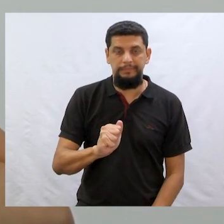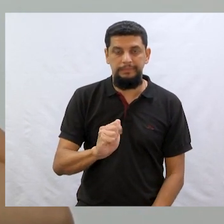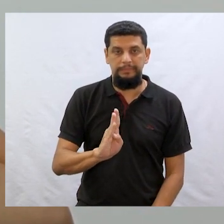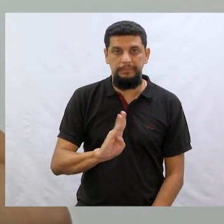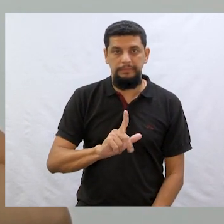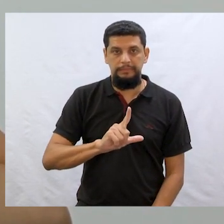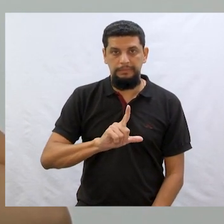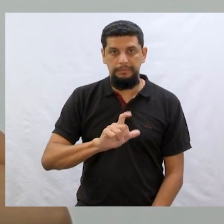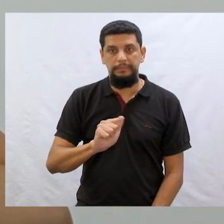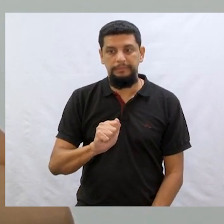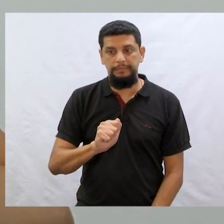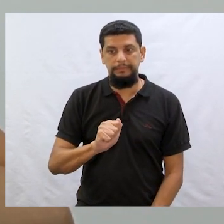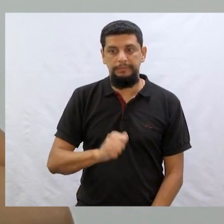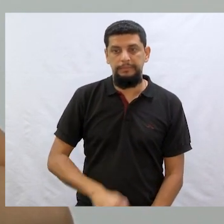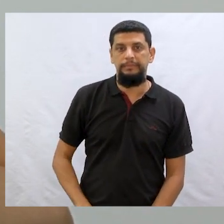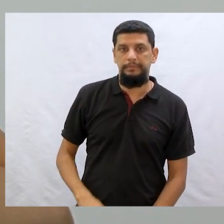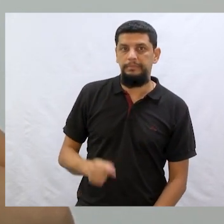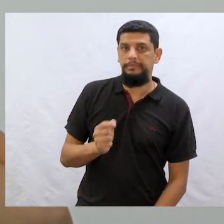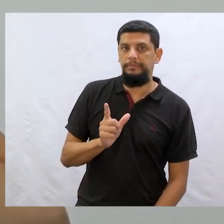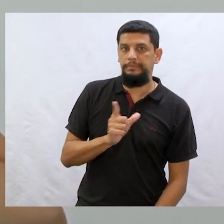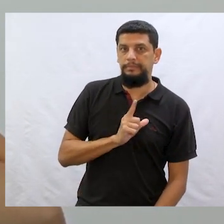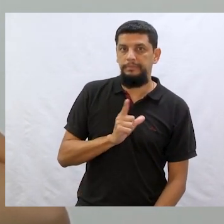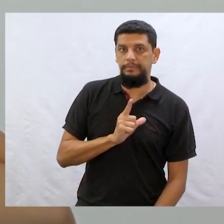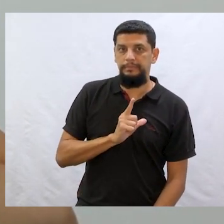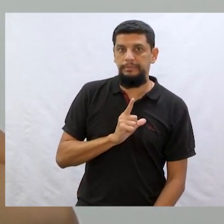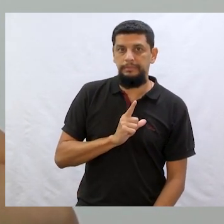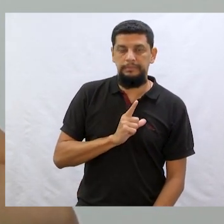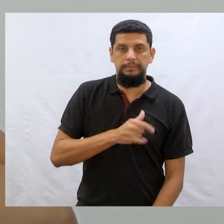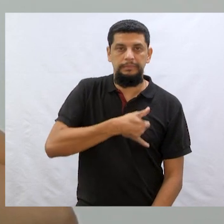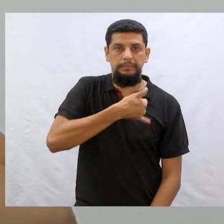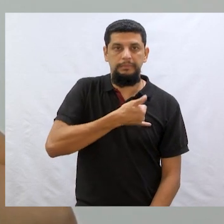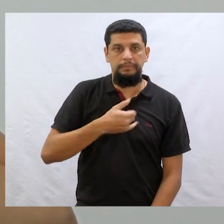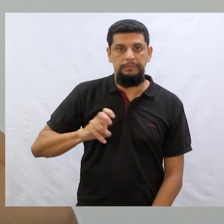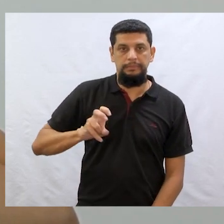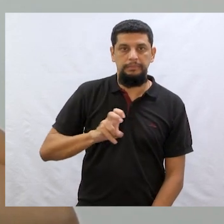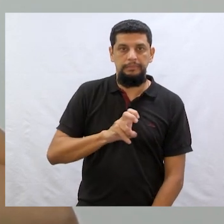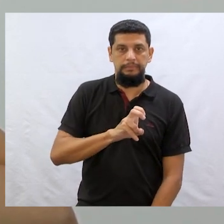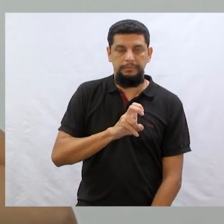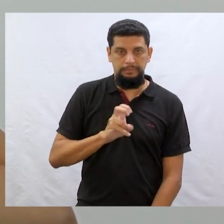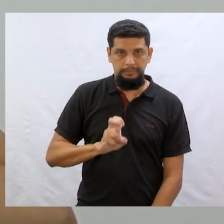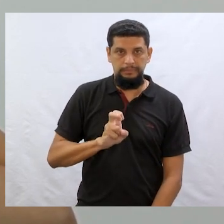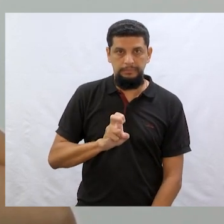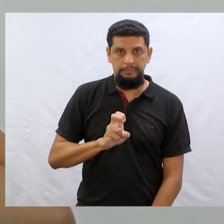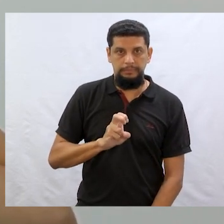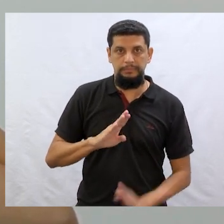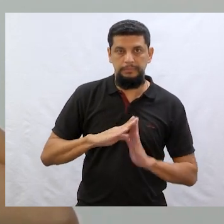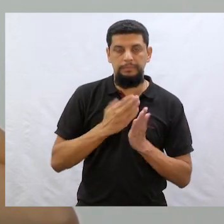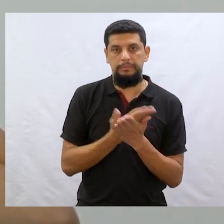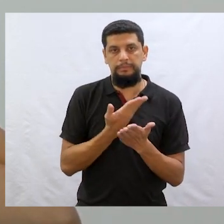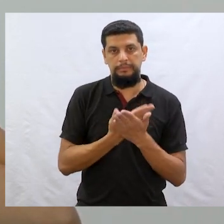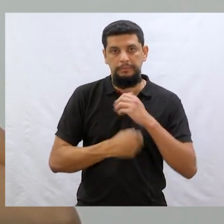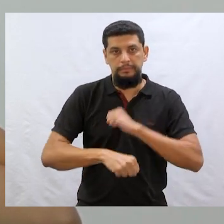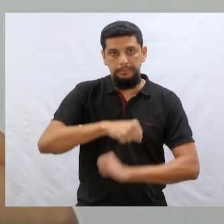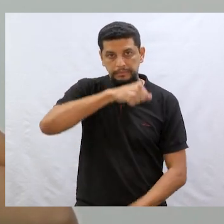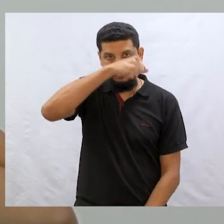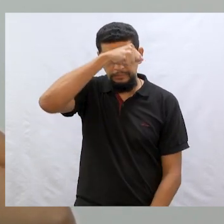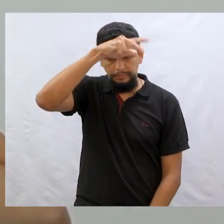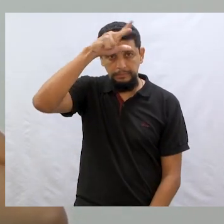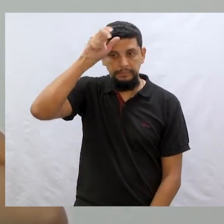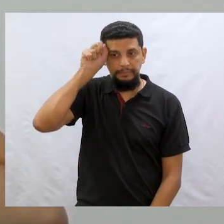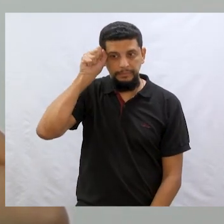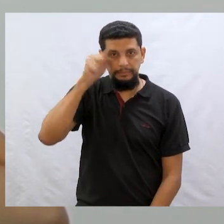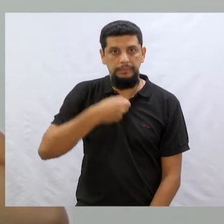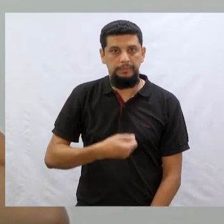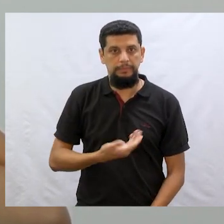Pontão. Eu tenho cinco anos e estudo na Escola Moradias do Ribeirão.